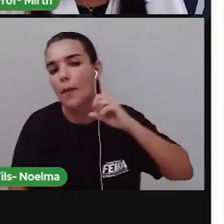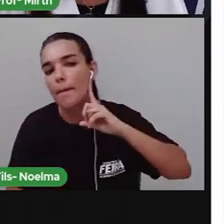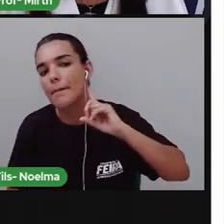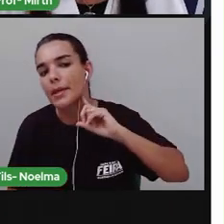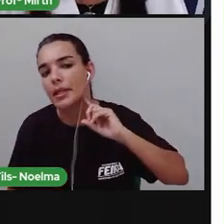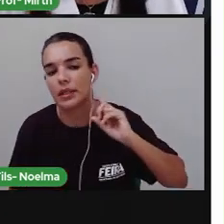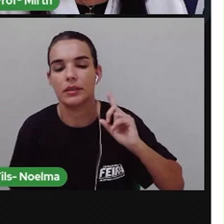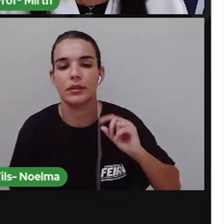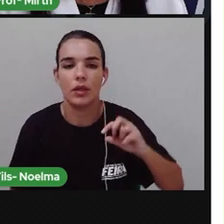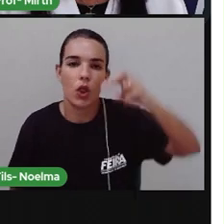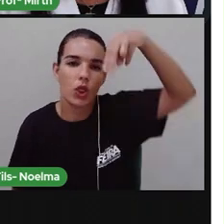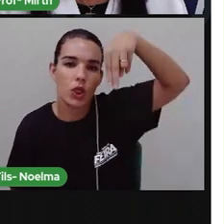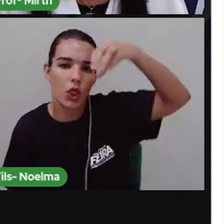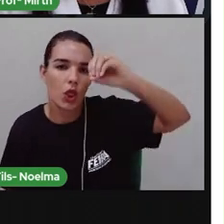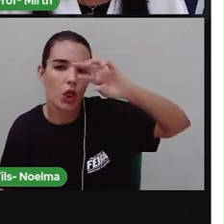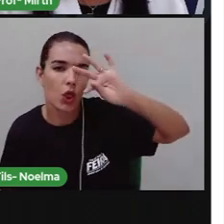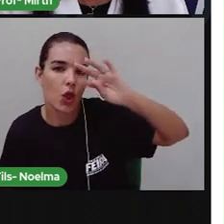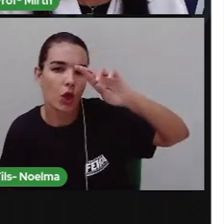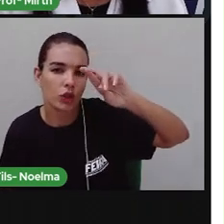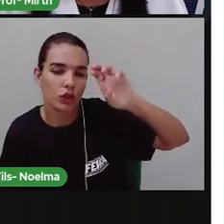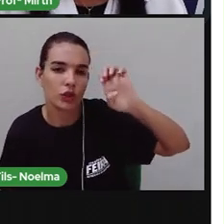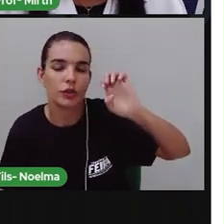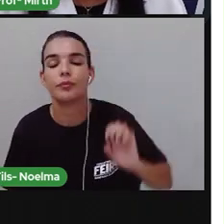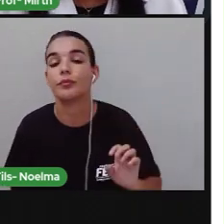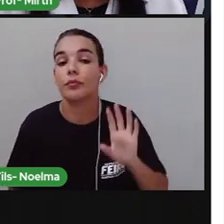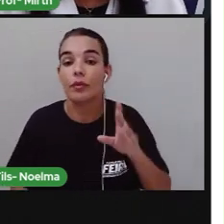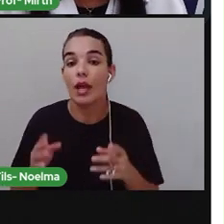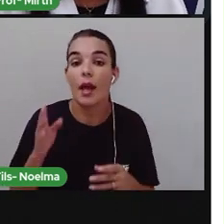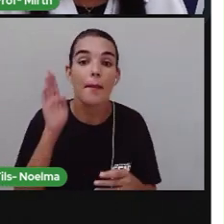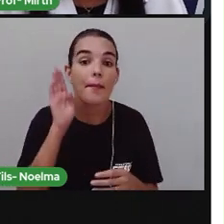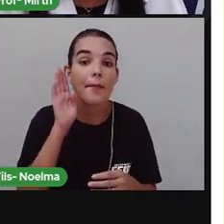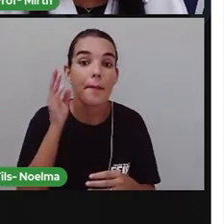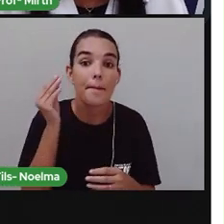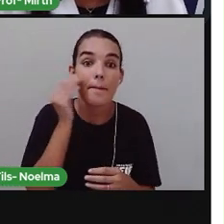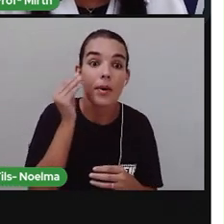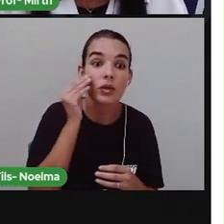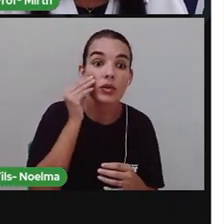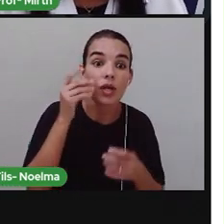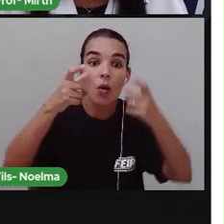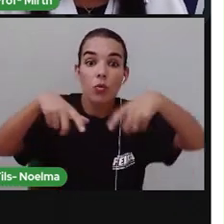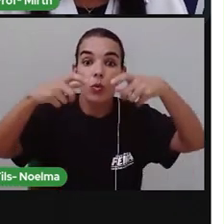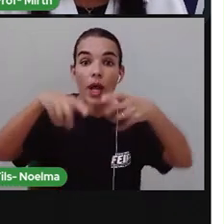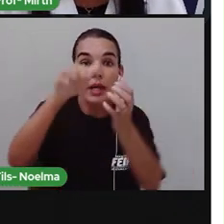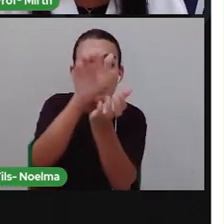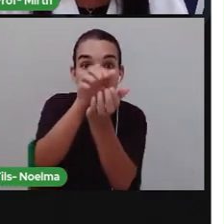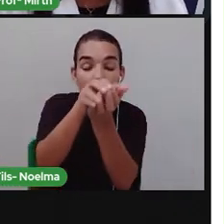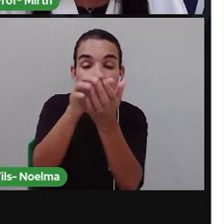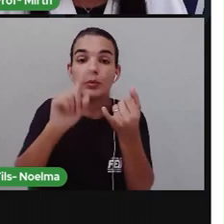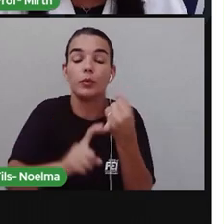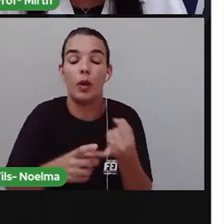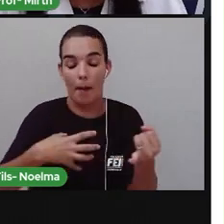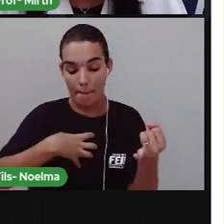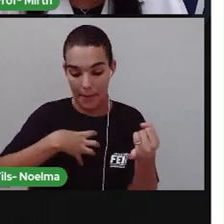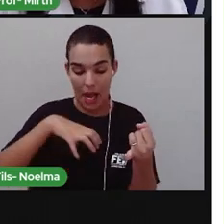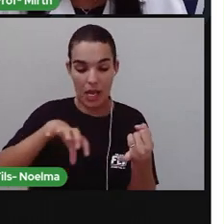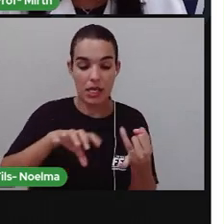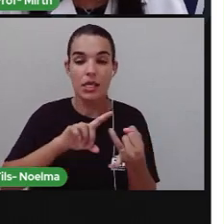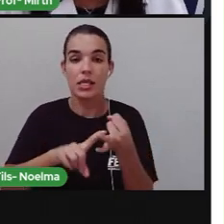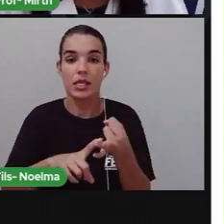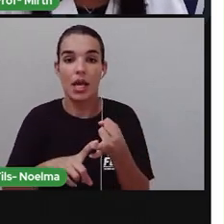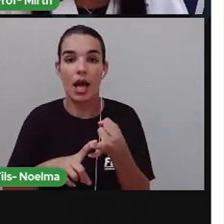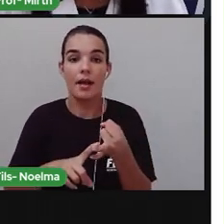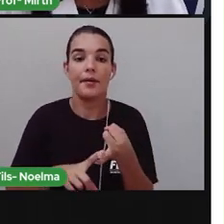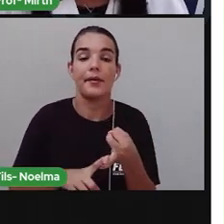Gerais Mas ele vai estar Mais presente aí Em Alagoas Baía Ceará Maranhão Pernambuco Rio Grande do